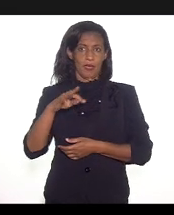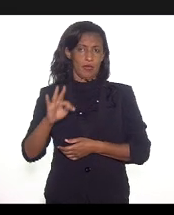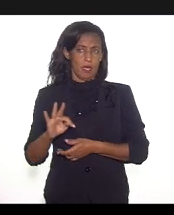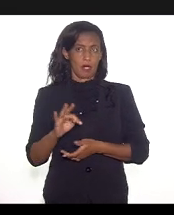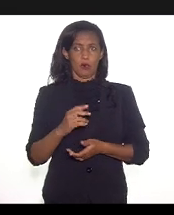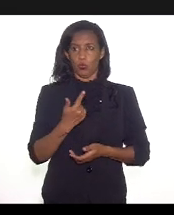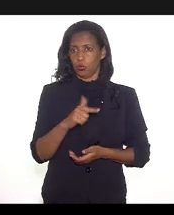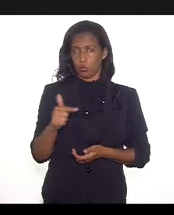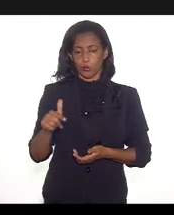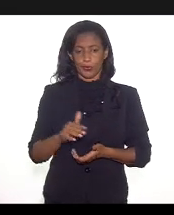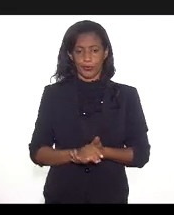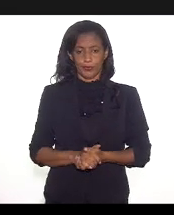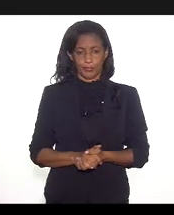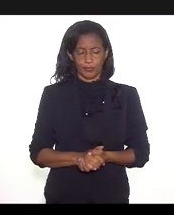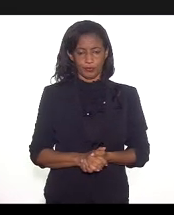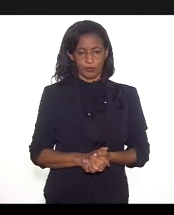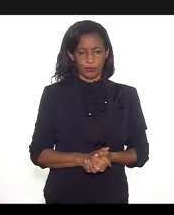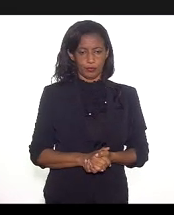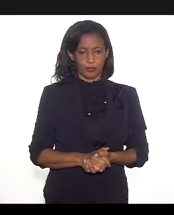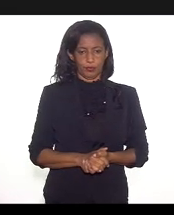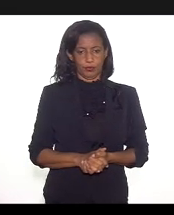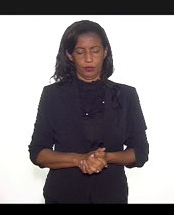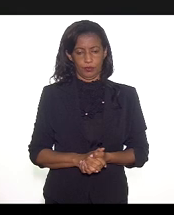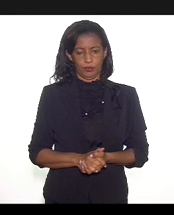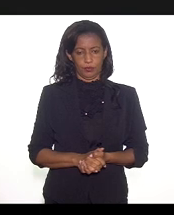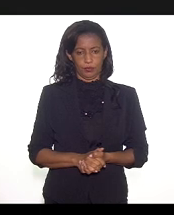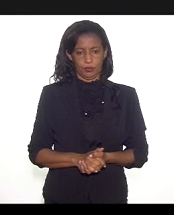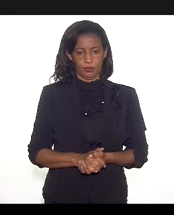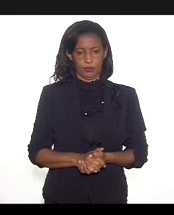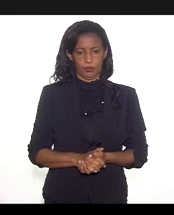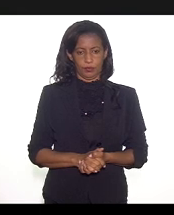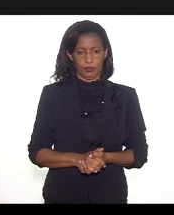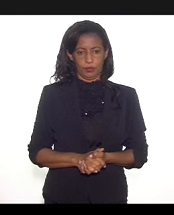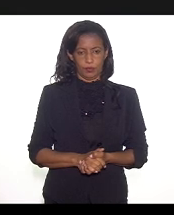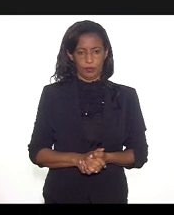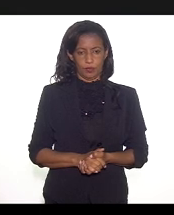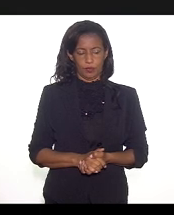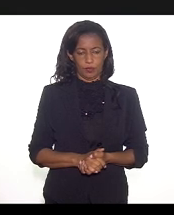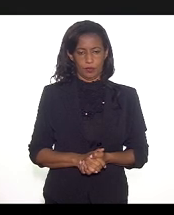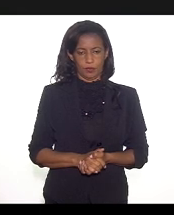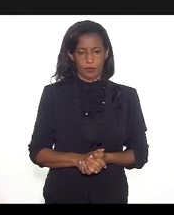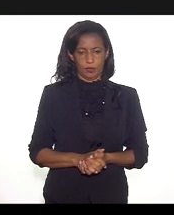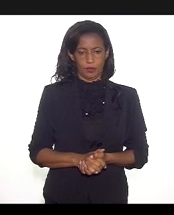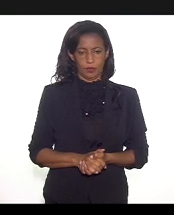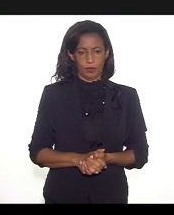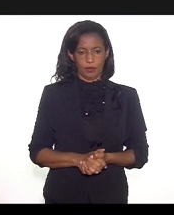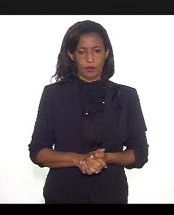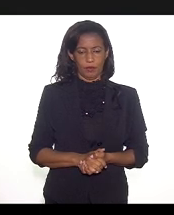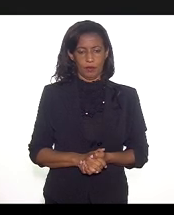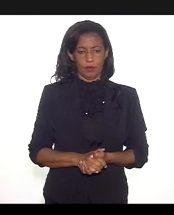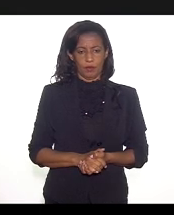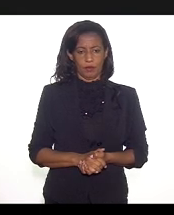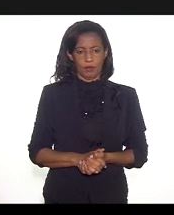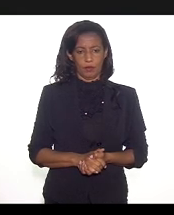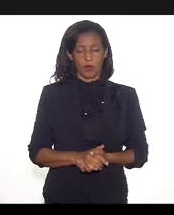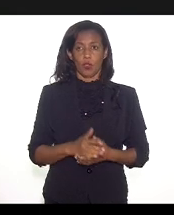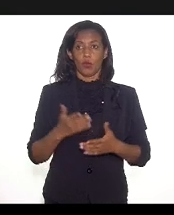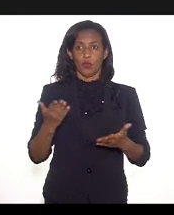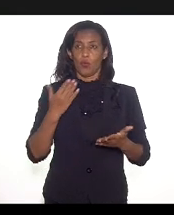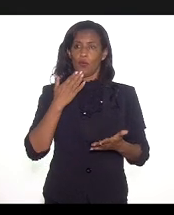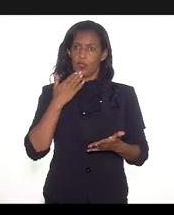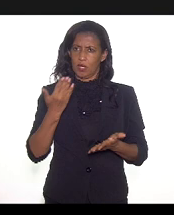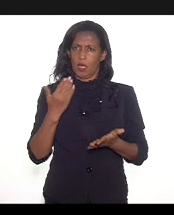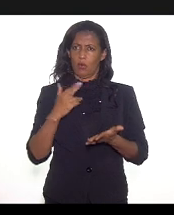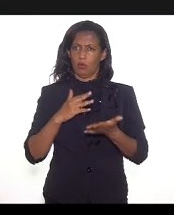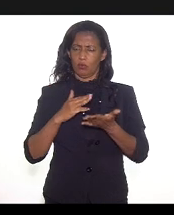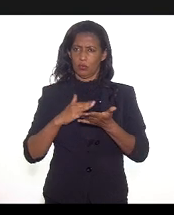acho que afinal a gente já já vai fazer a devolutiva dos encaminhamentos, mas